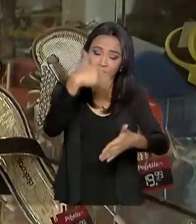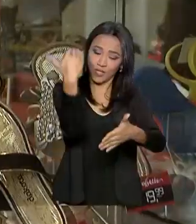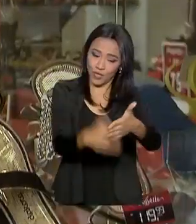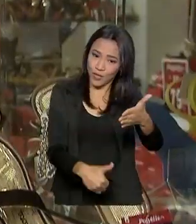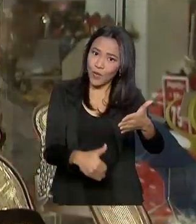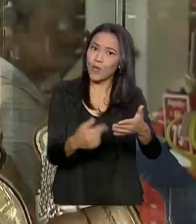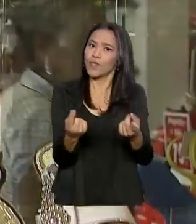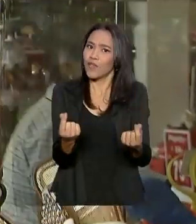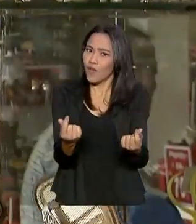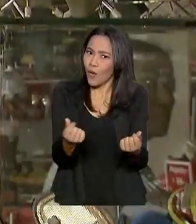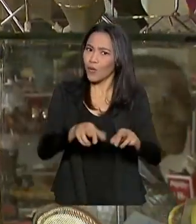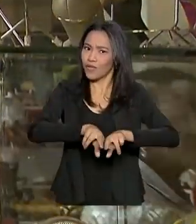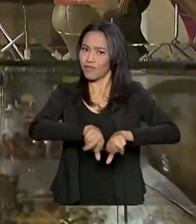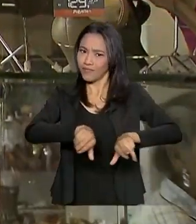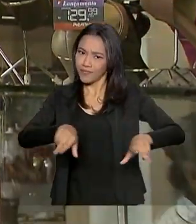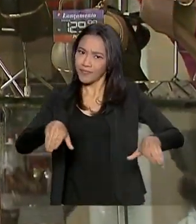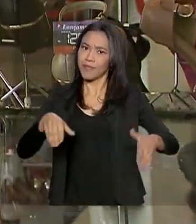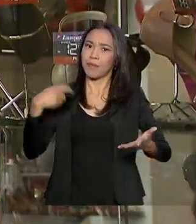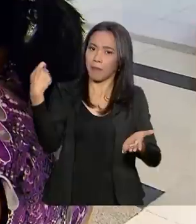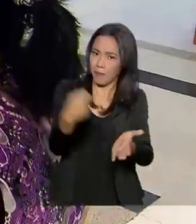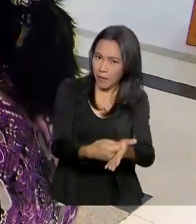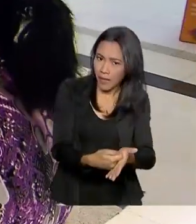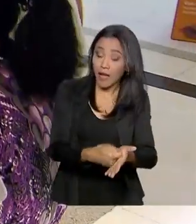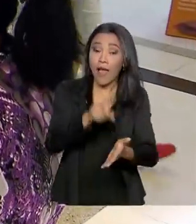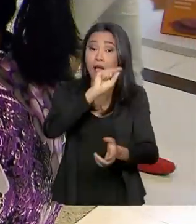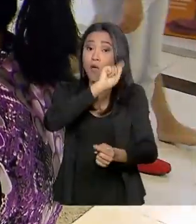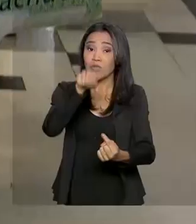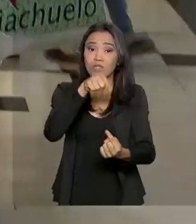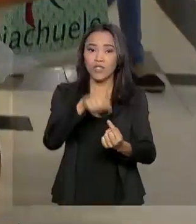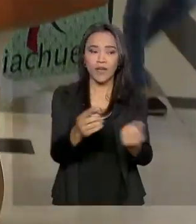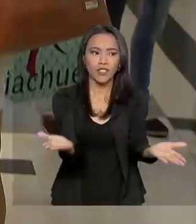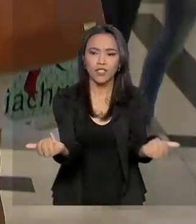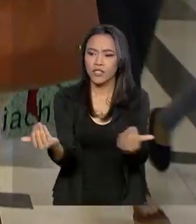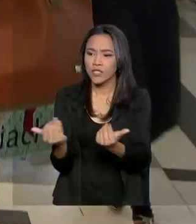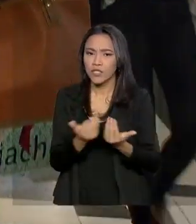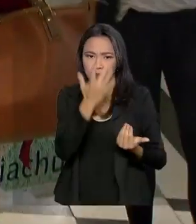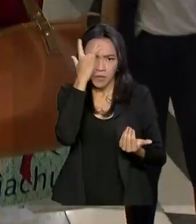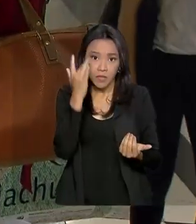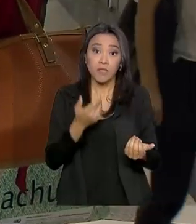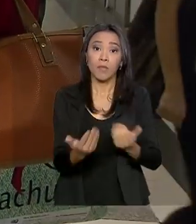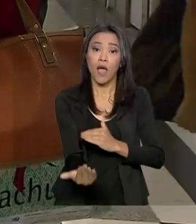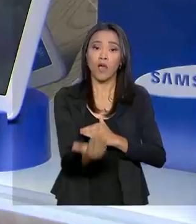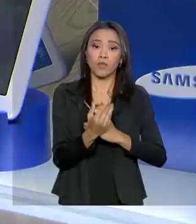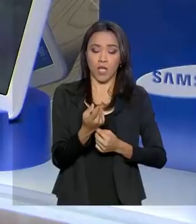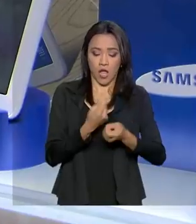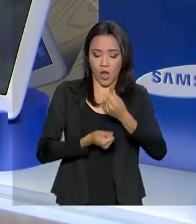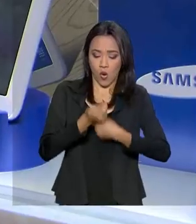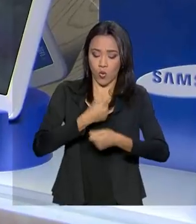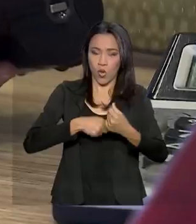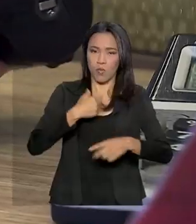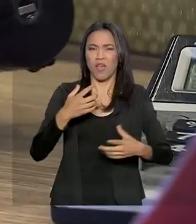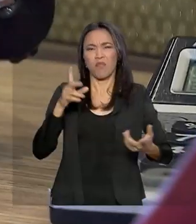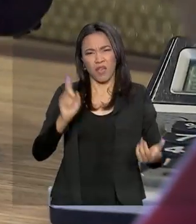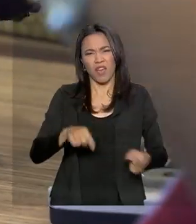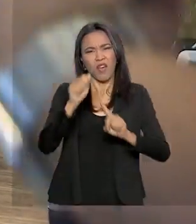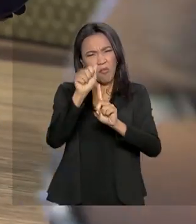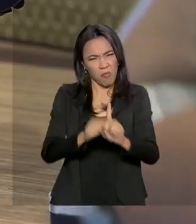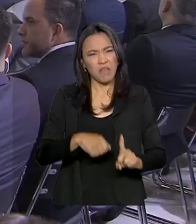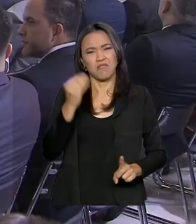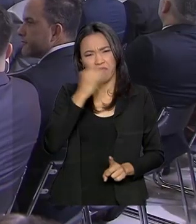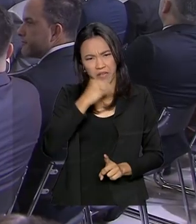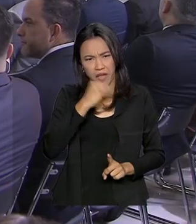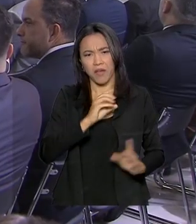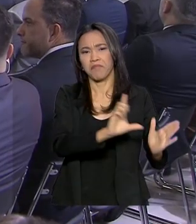condições diferenciadas de pagamento. Tudo para atrair o consumidor e fazer girar a economia em um mês considerado mais fraco para o comércio.